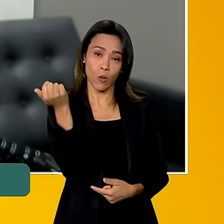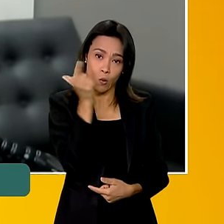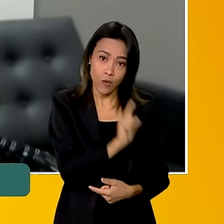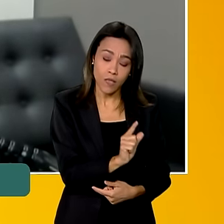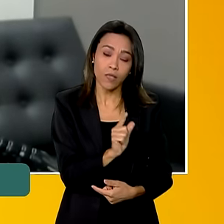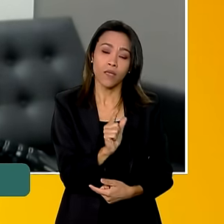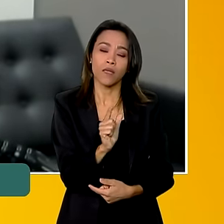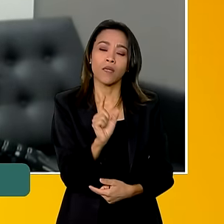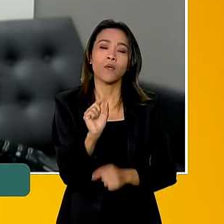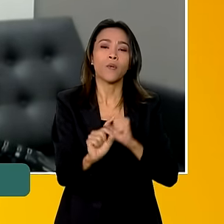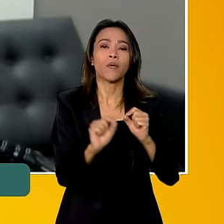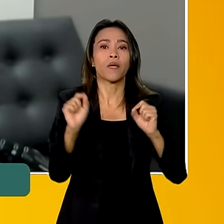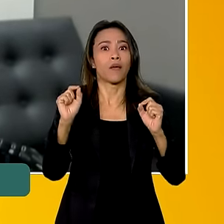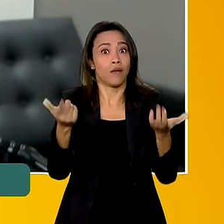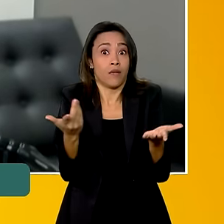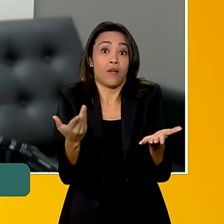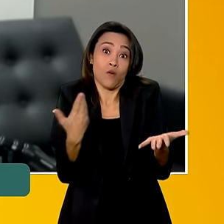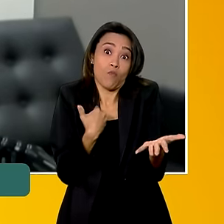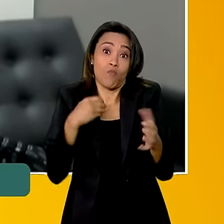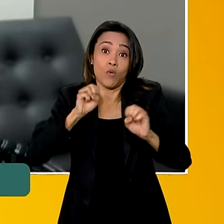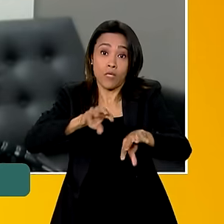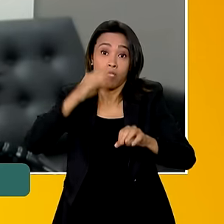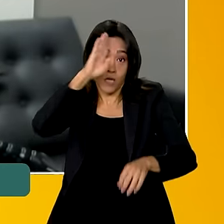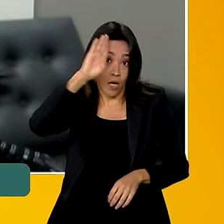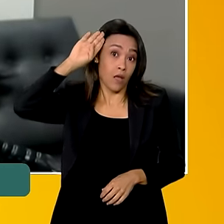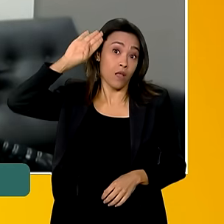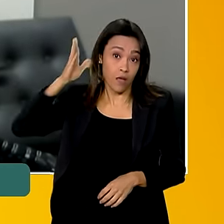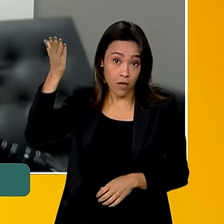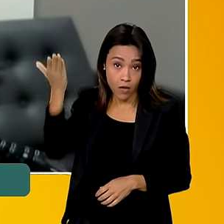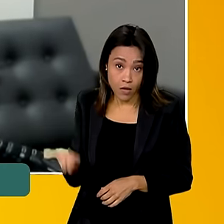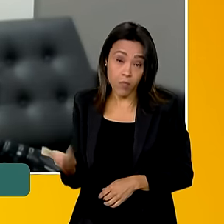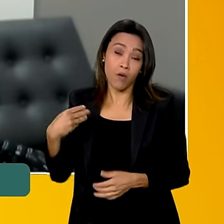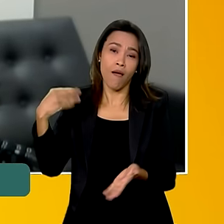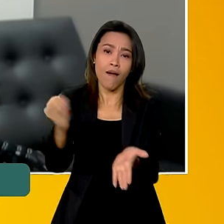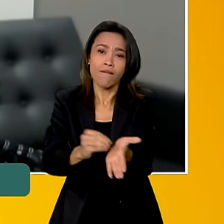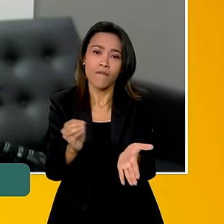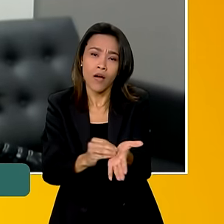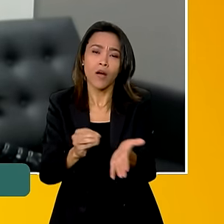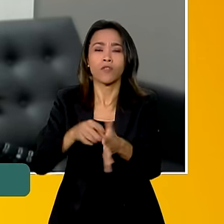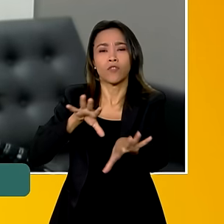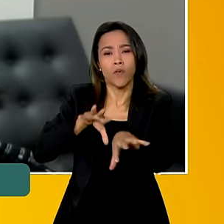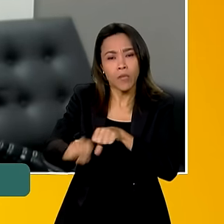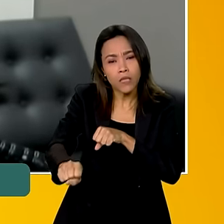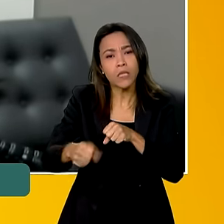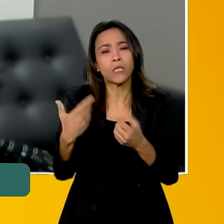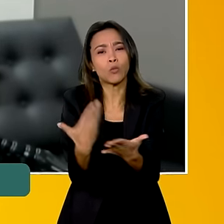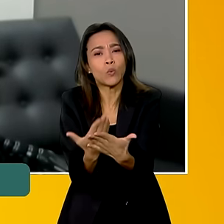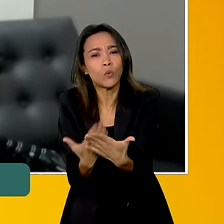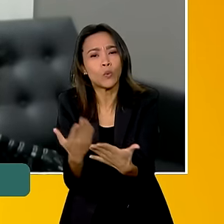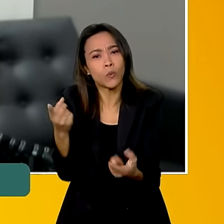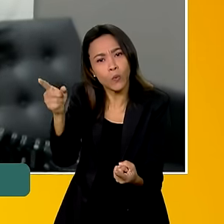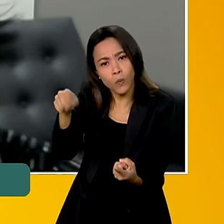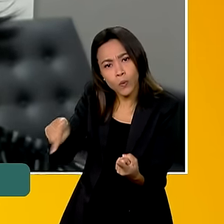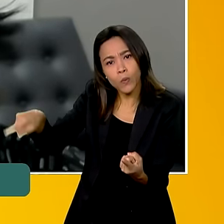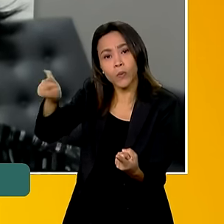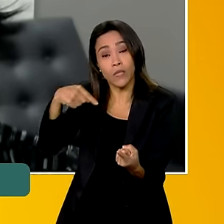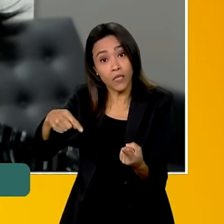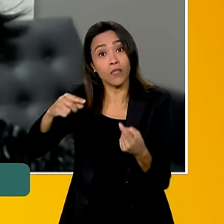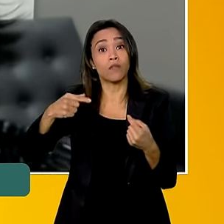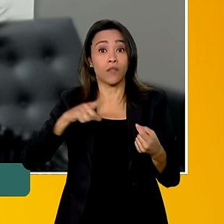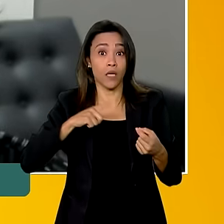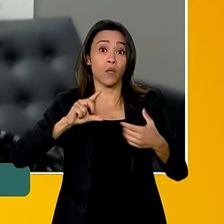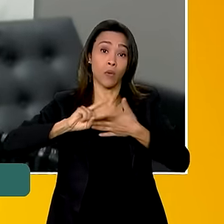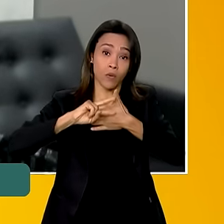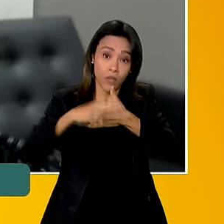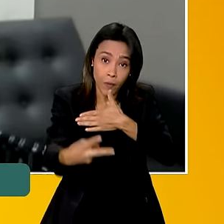nível de ensino superior. Então, a falta de escolarização adequada acaba refletindo sobre toda a qualidade de vida e ao longo